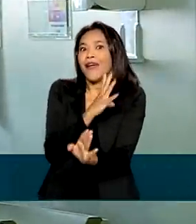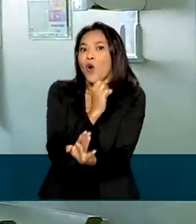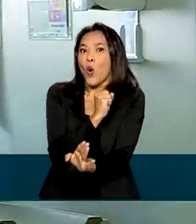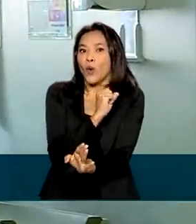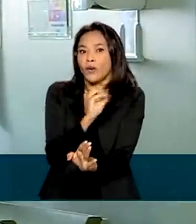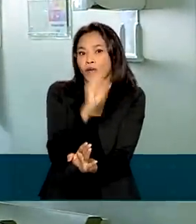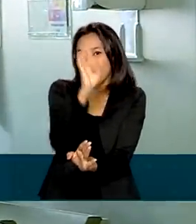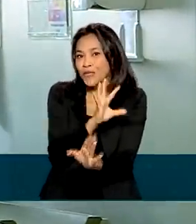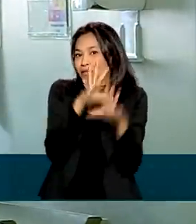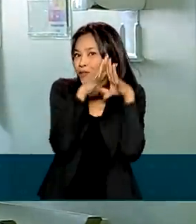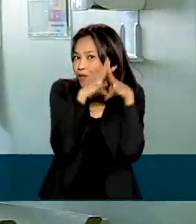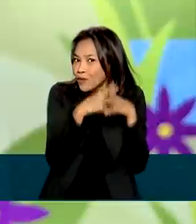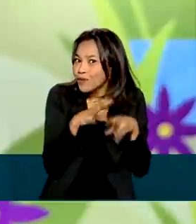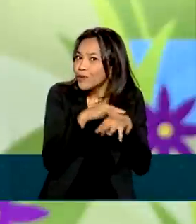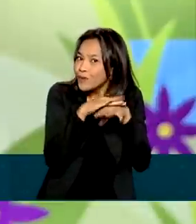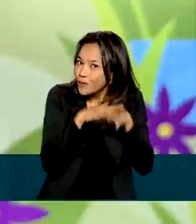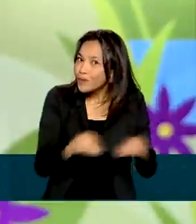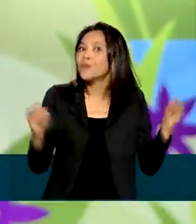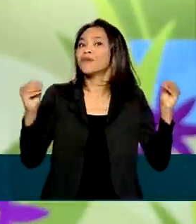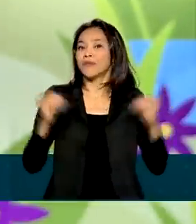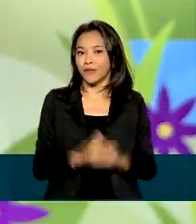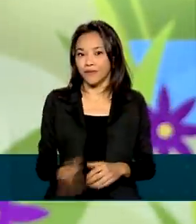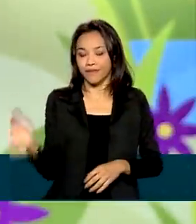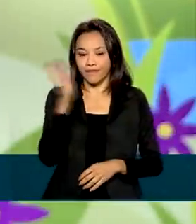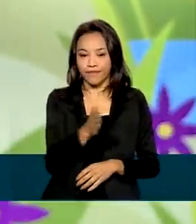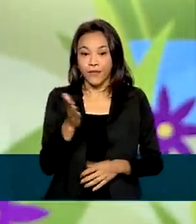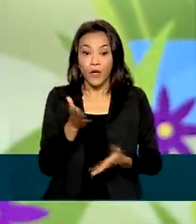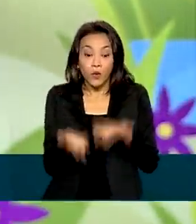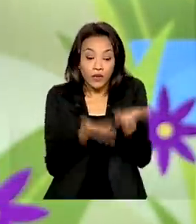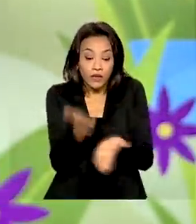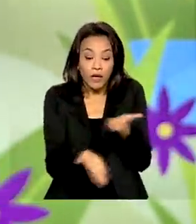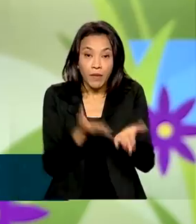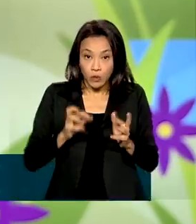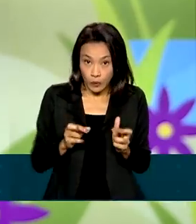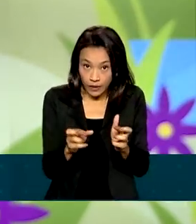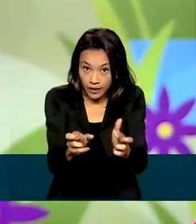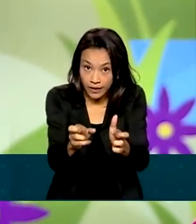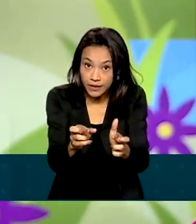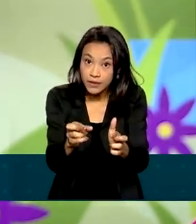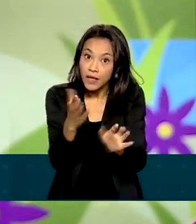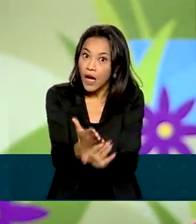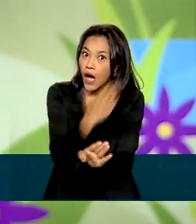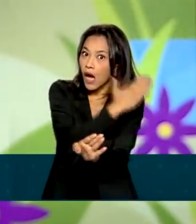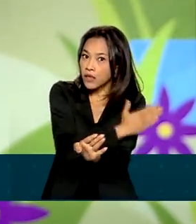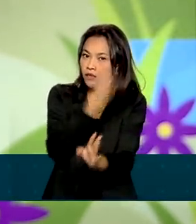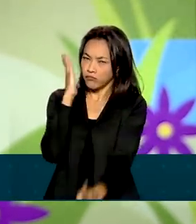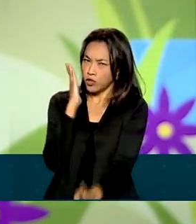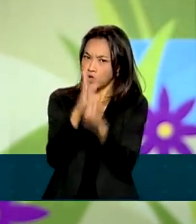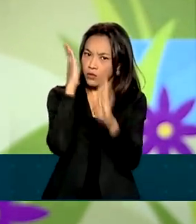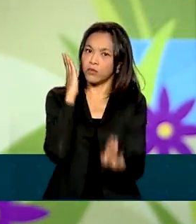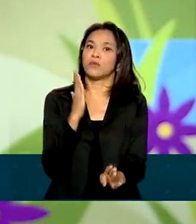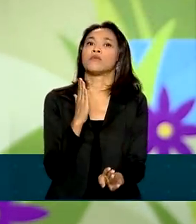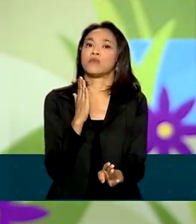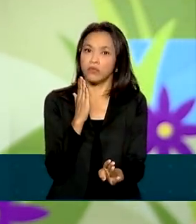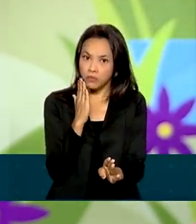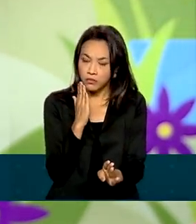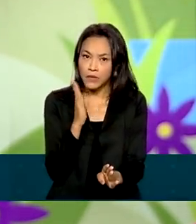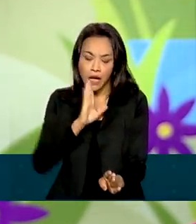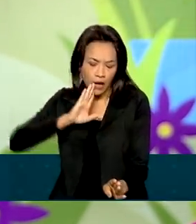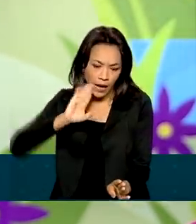as chances de cura. O tratamento do câncer, uma vez instituído de uma forma precoce, de uma forma